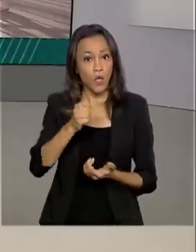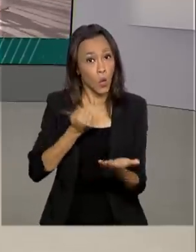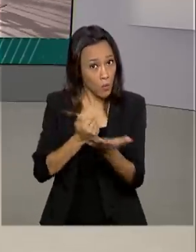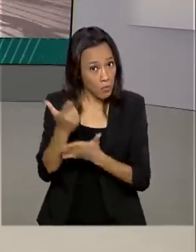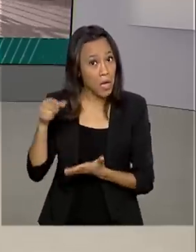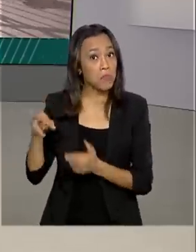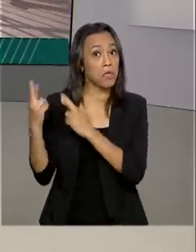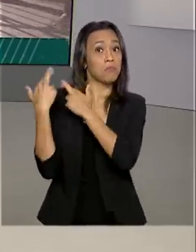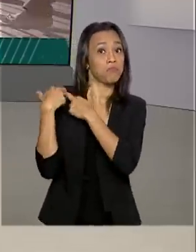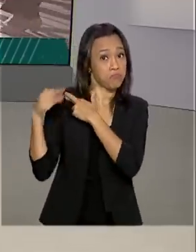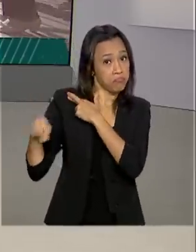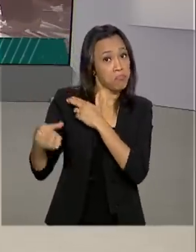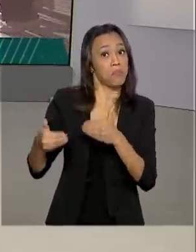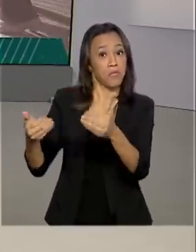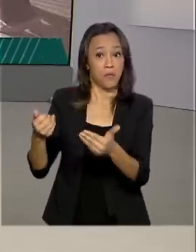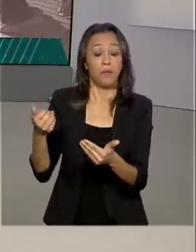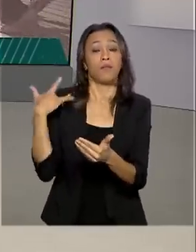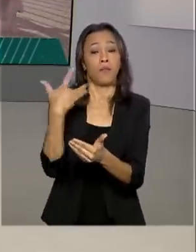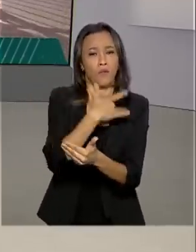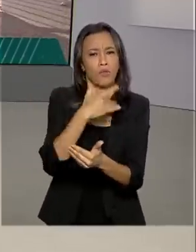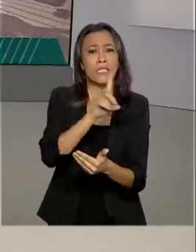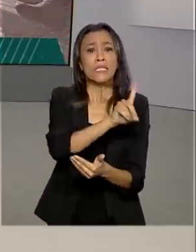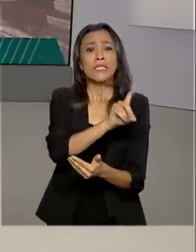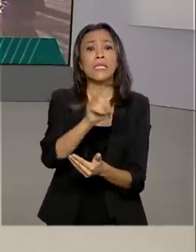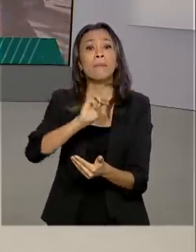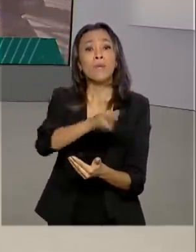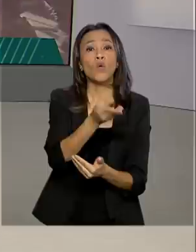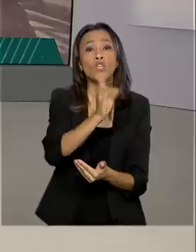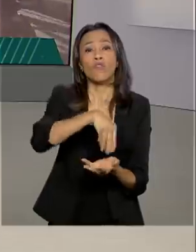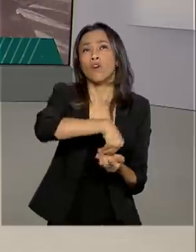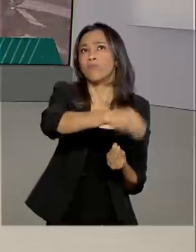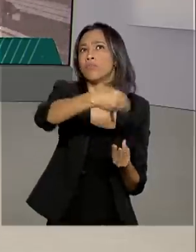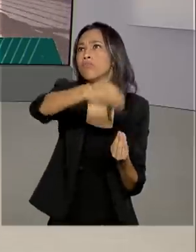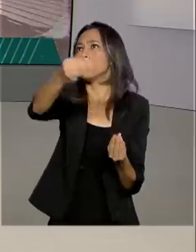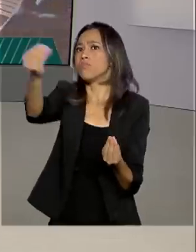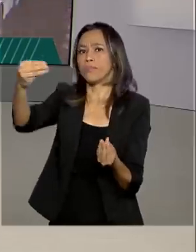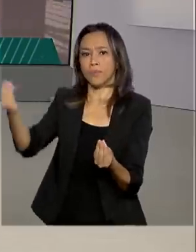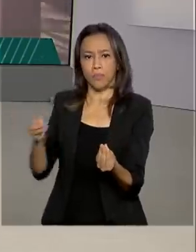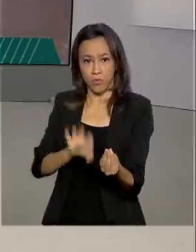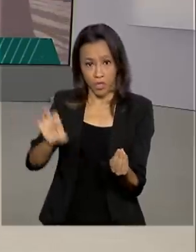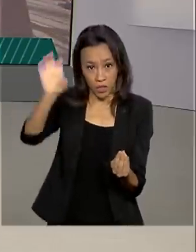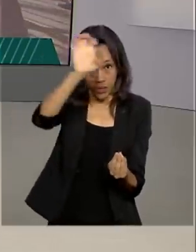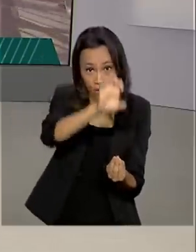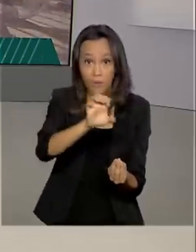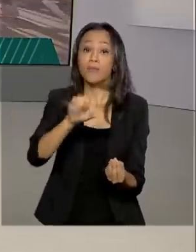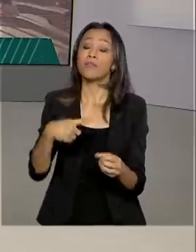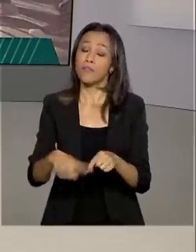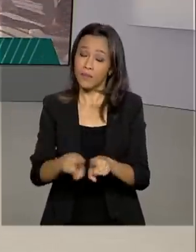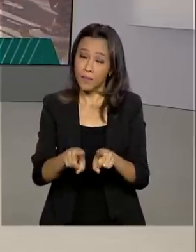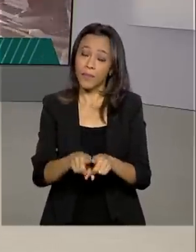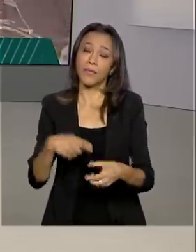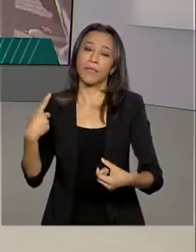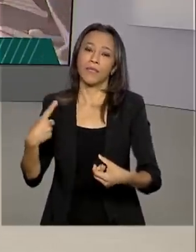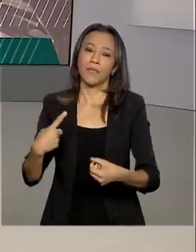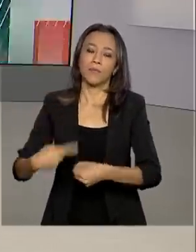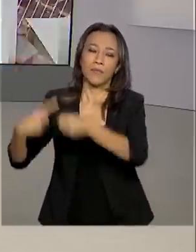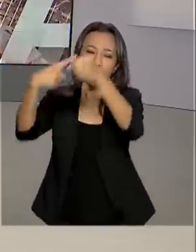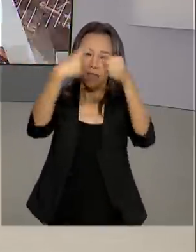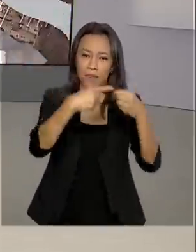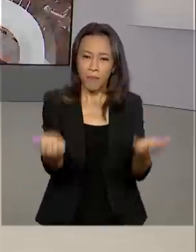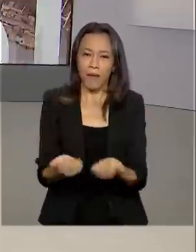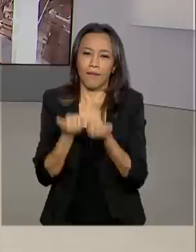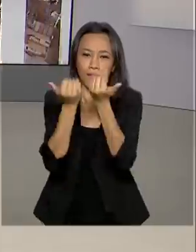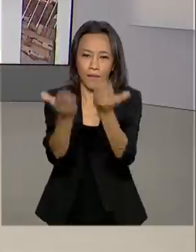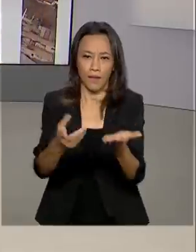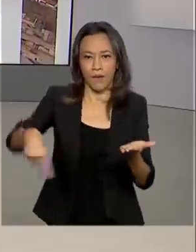milhões já foram entregues ao SUS, que está distribuindo a estados e municípios os equipamentos para os profissionais de saúde que